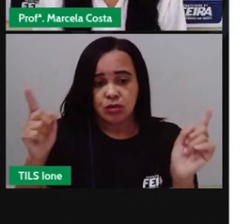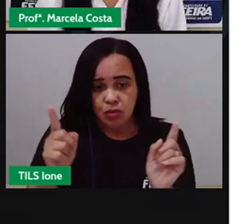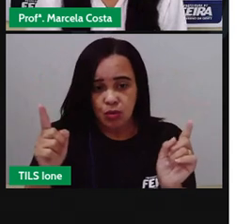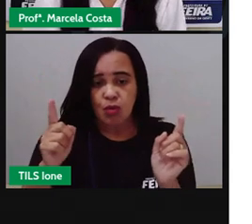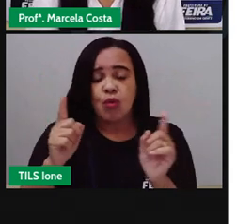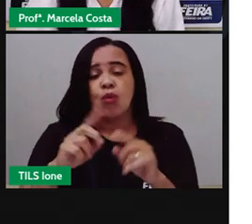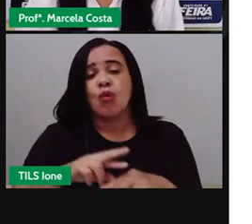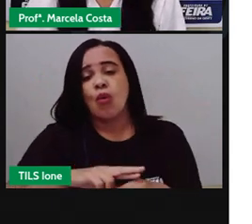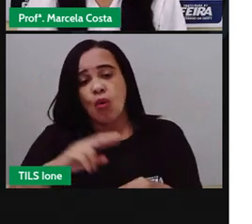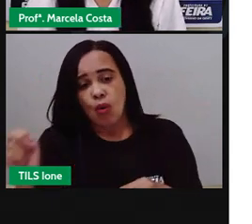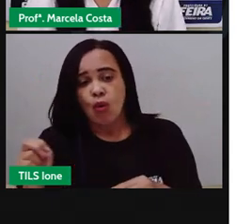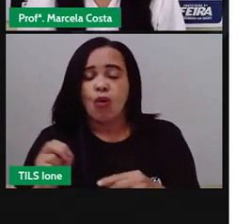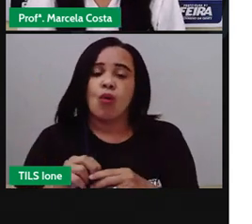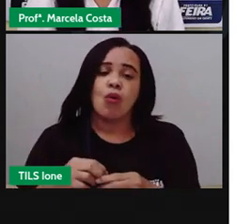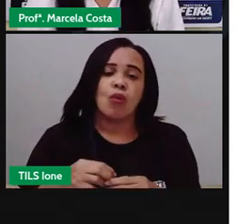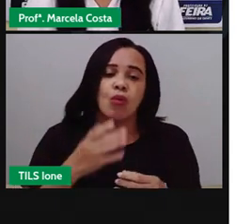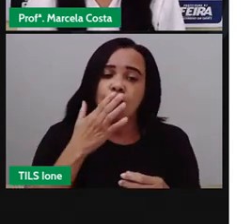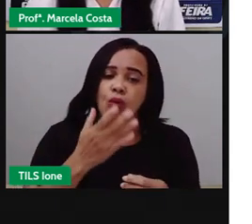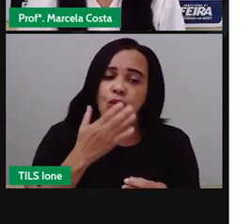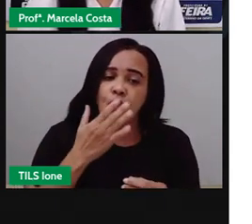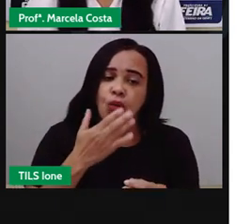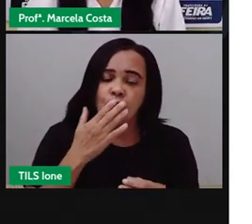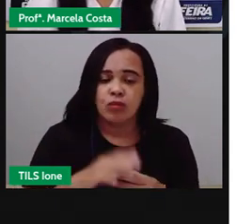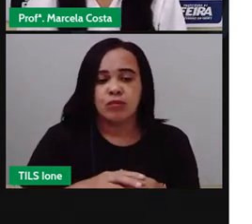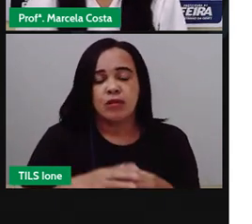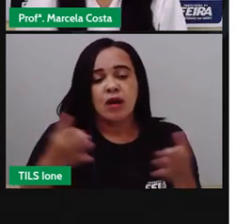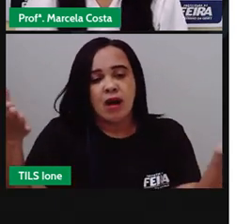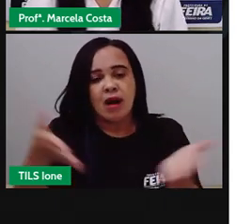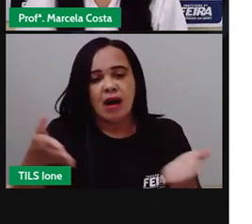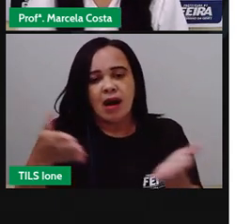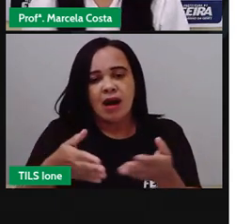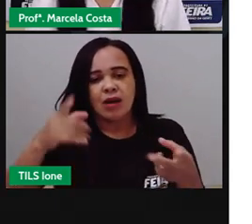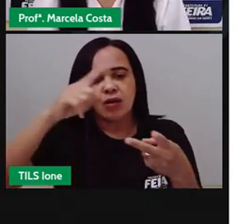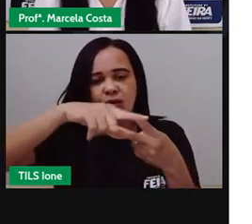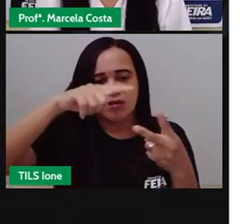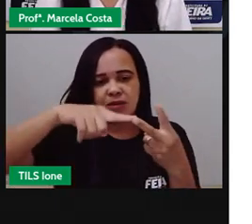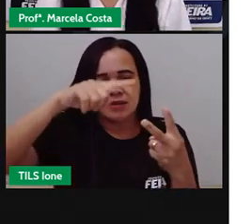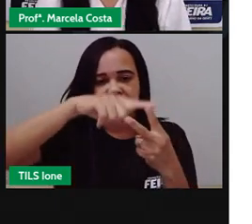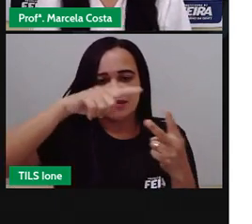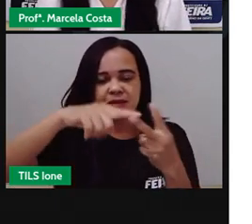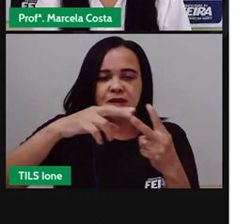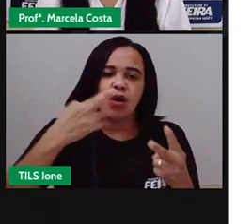que é a boneca e o porquinho.